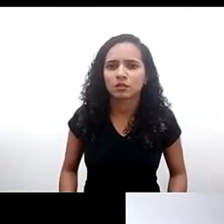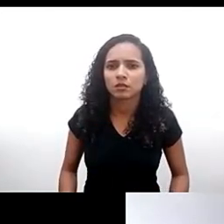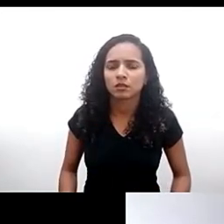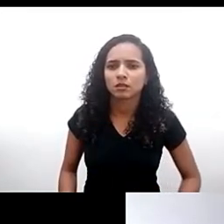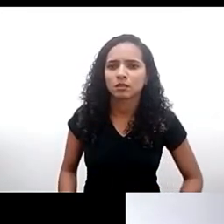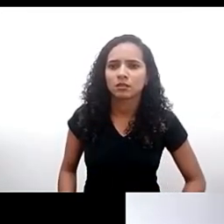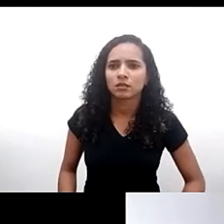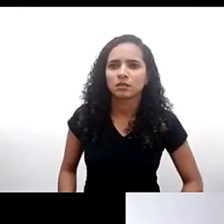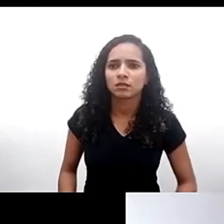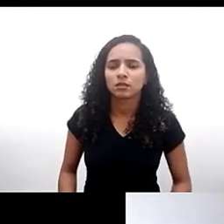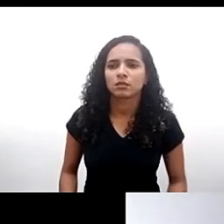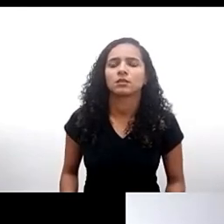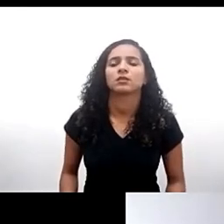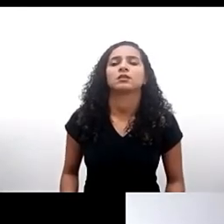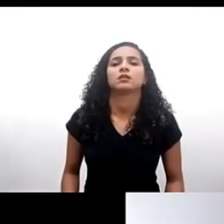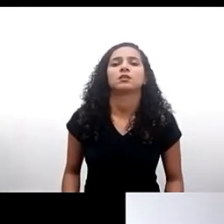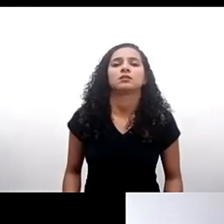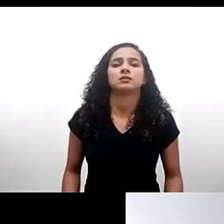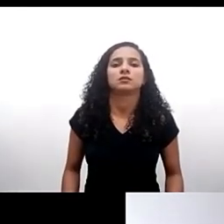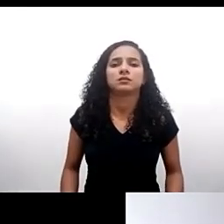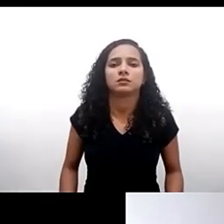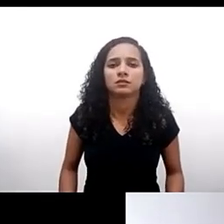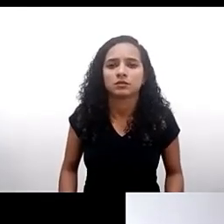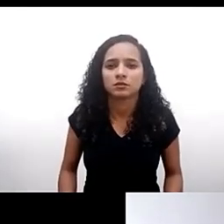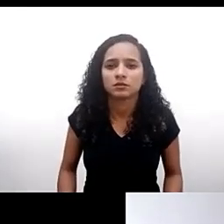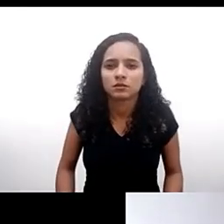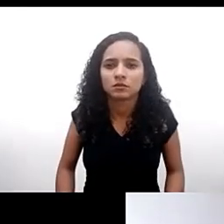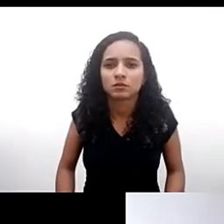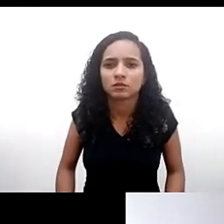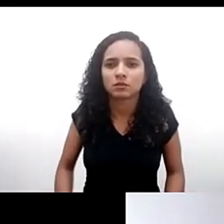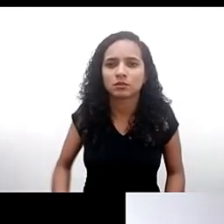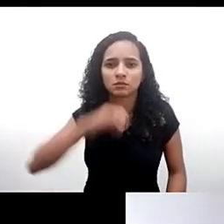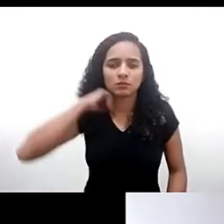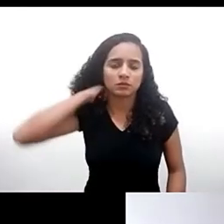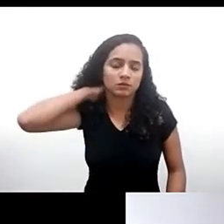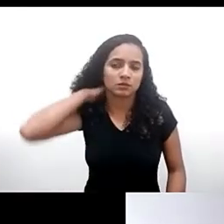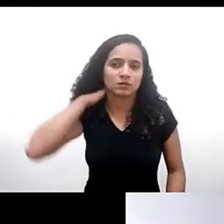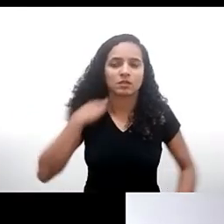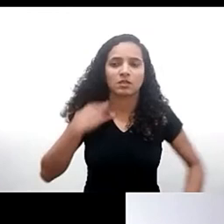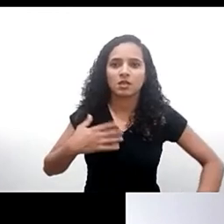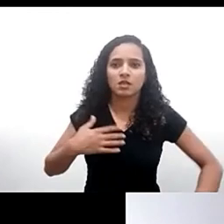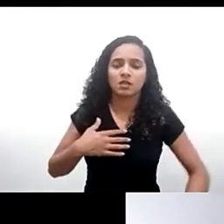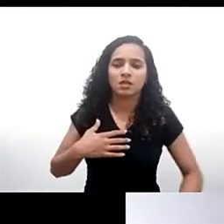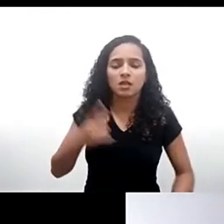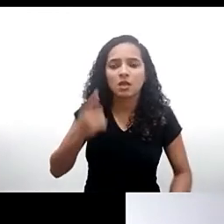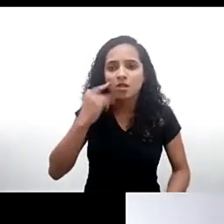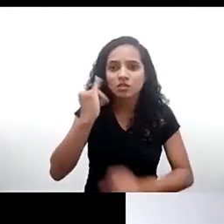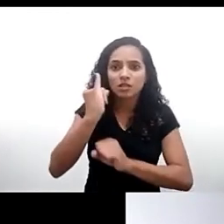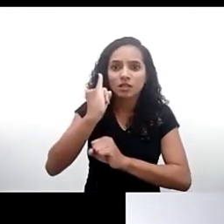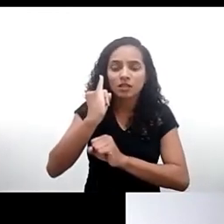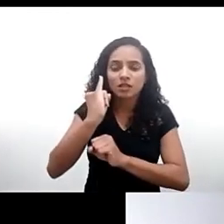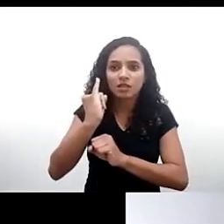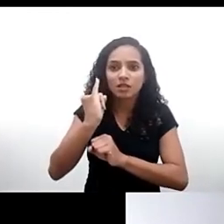sim acho que havia um desfase de internet por isso eu acho que havia uma desfase de internet por causa disso